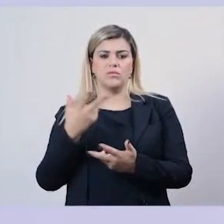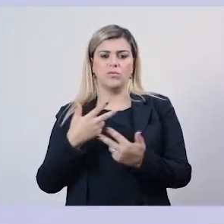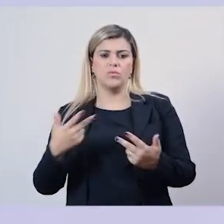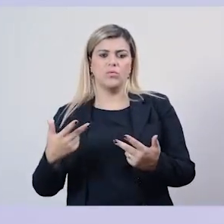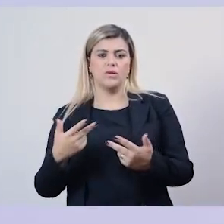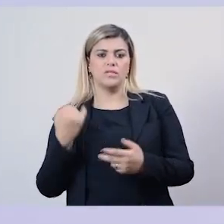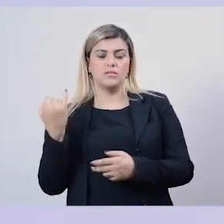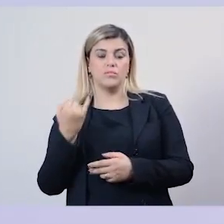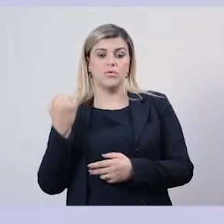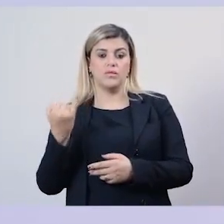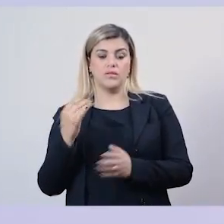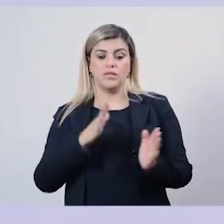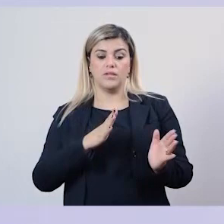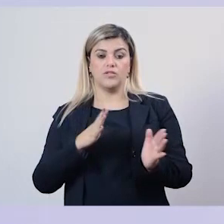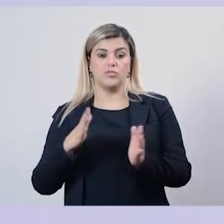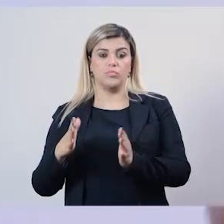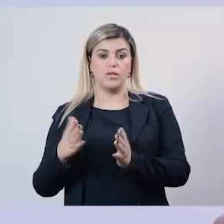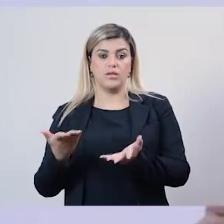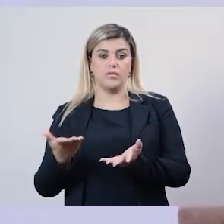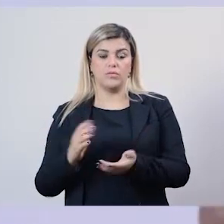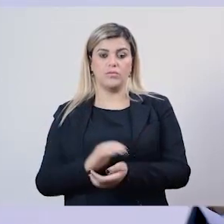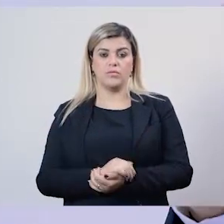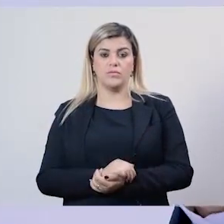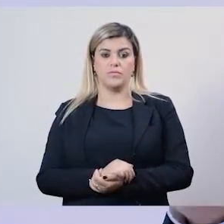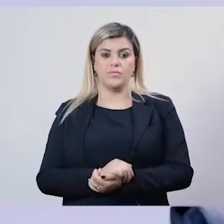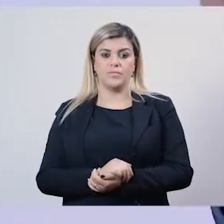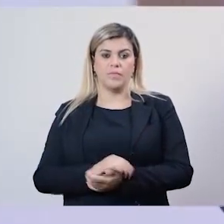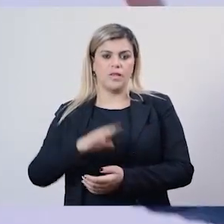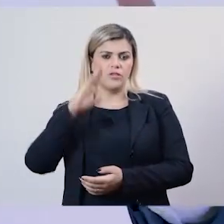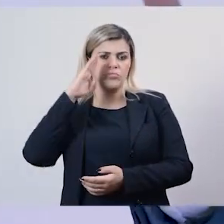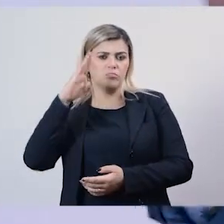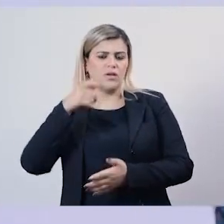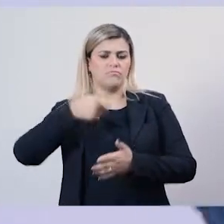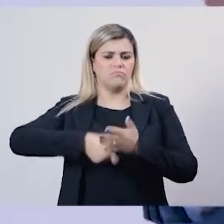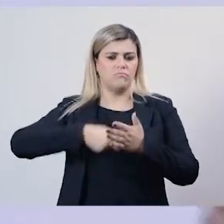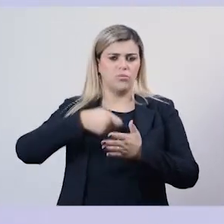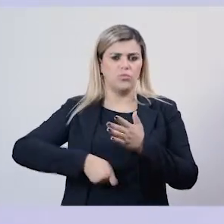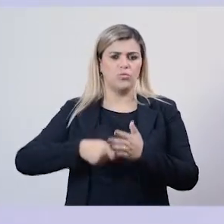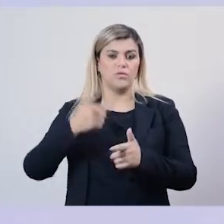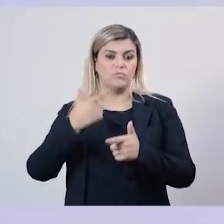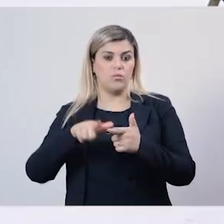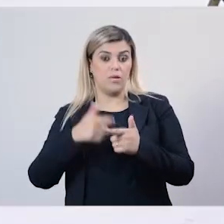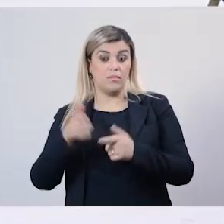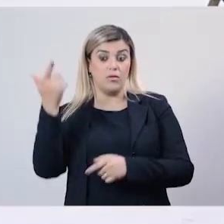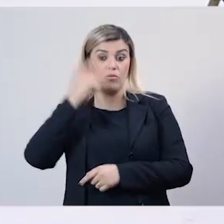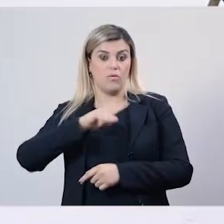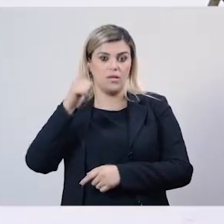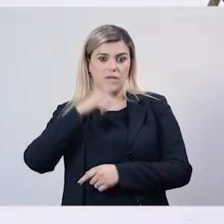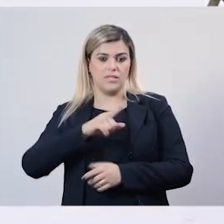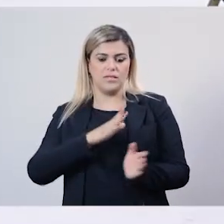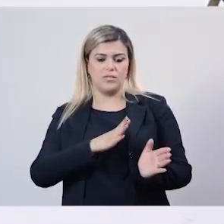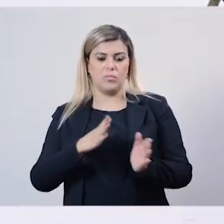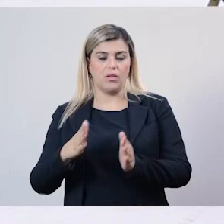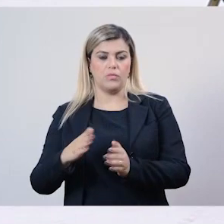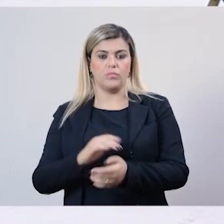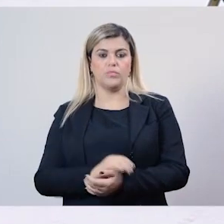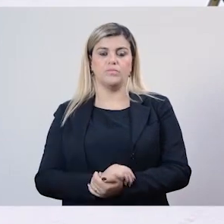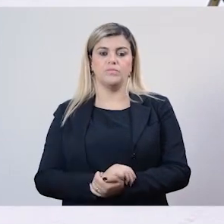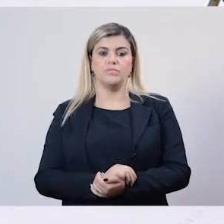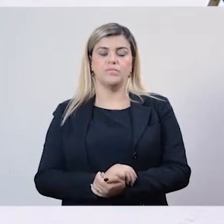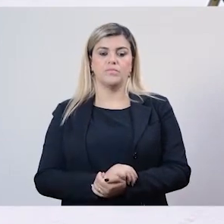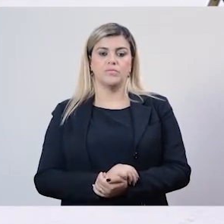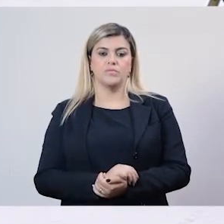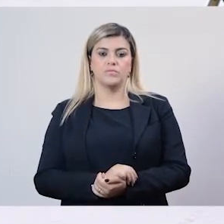que o senhor teve, os principais enfrentamentos, obstáculos e conquistas neste período? É, a nossa